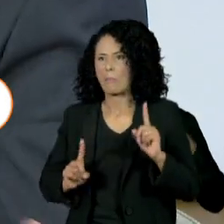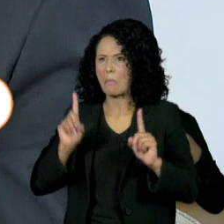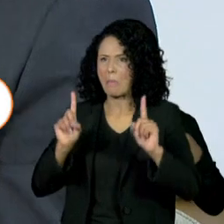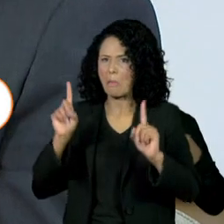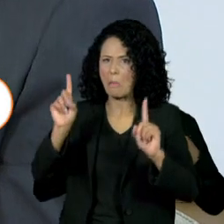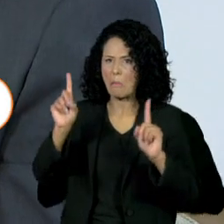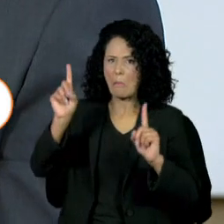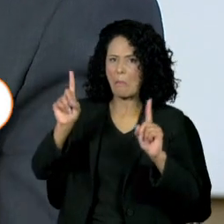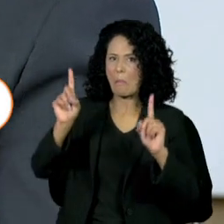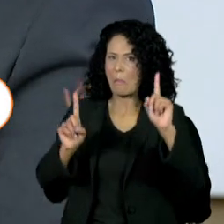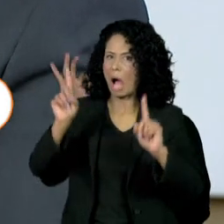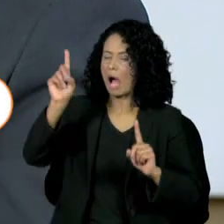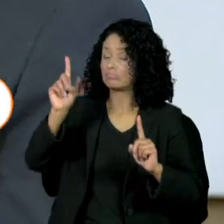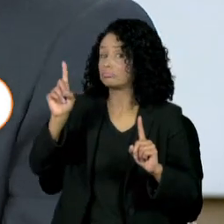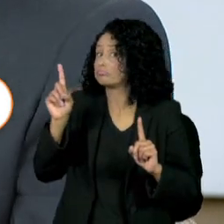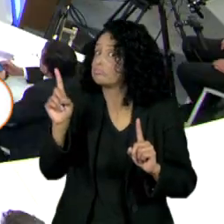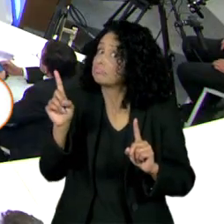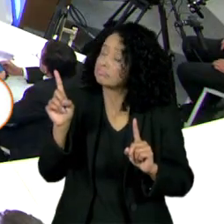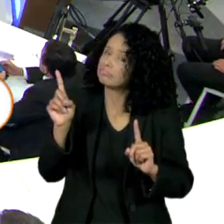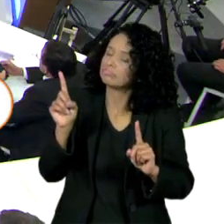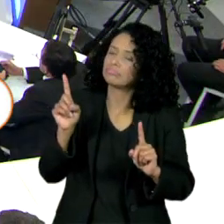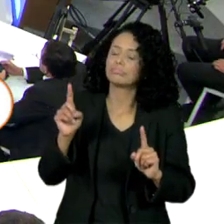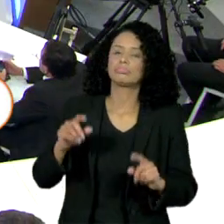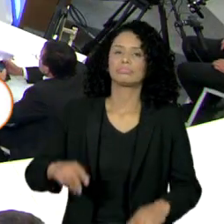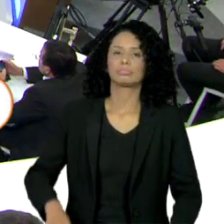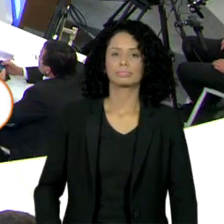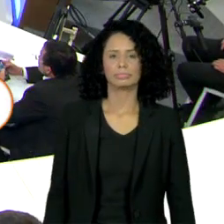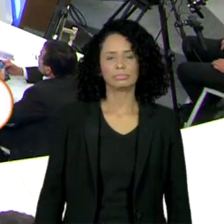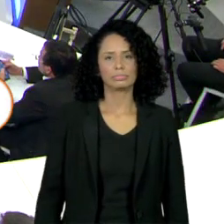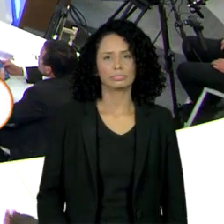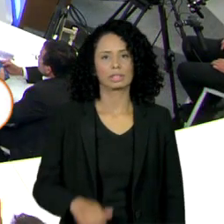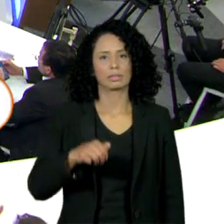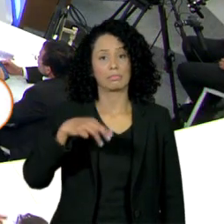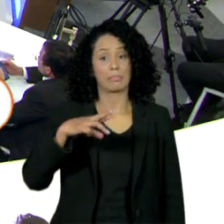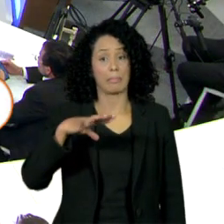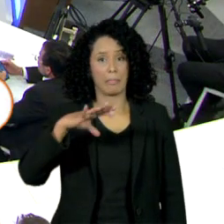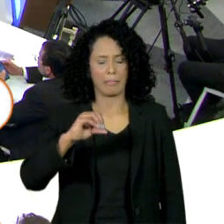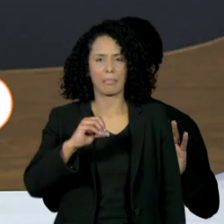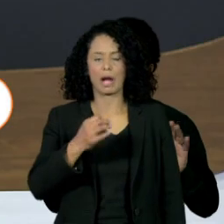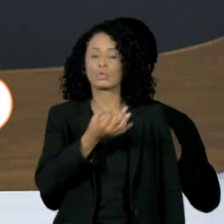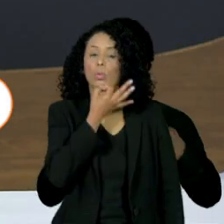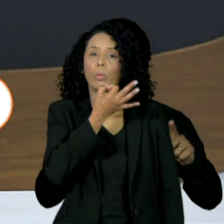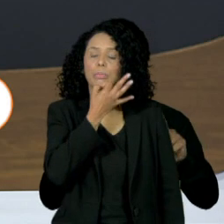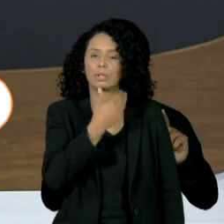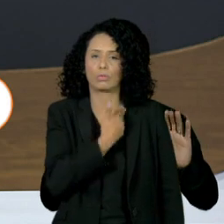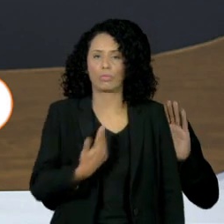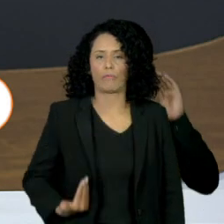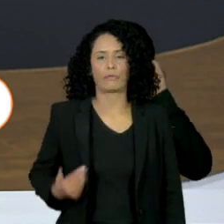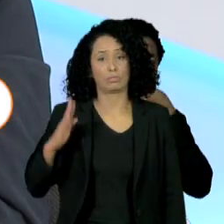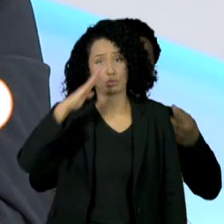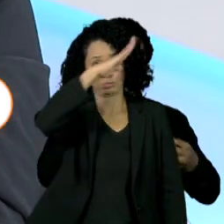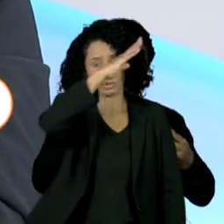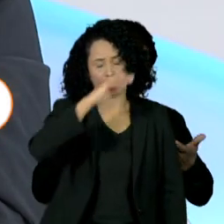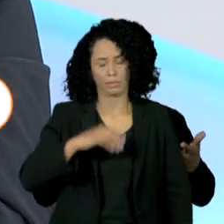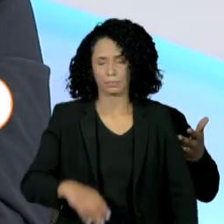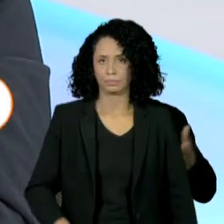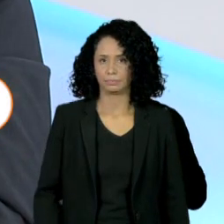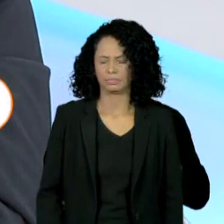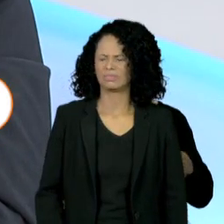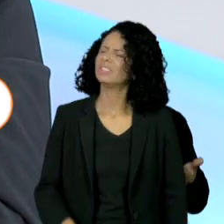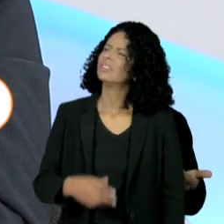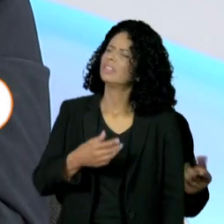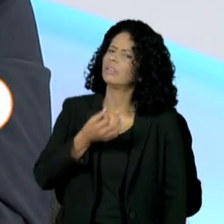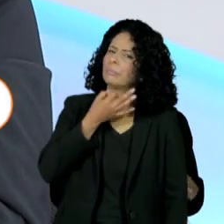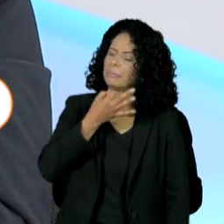Provavelmente seria. É essa a condição que eu coloco. Março França também opinou sobre o governo Bolsonaro. Eu acho que o que justifica, Vera,